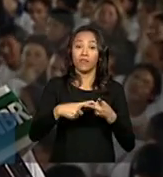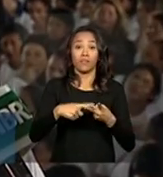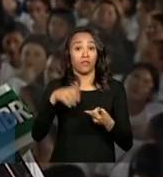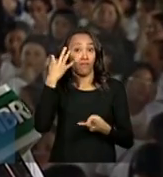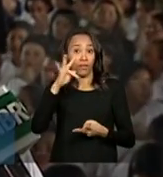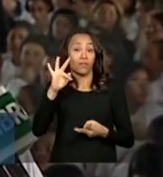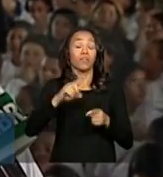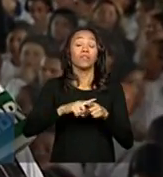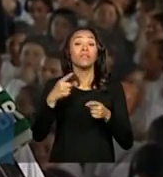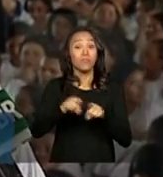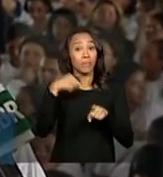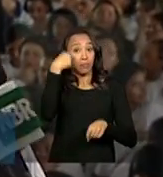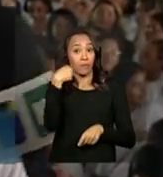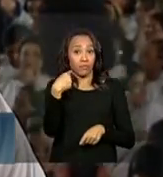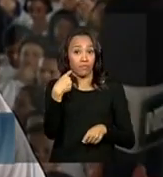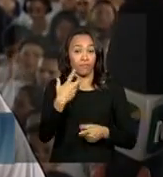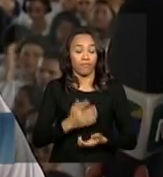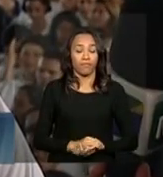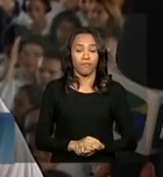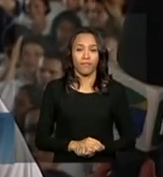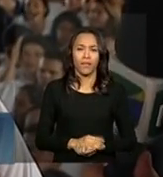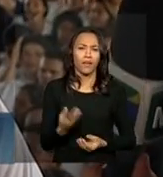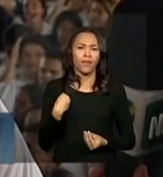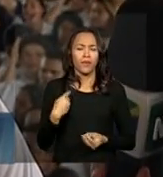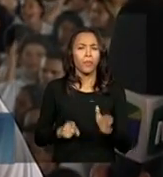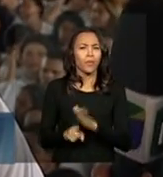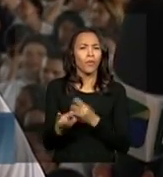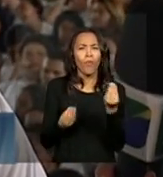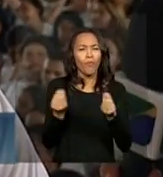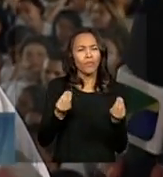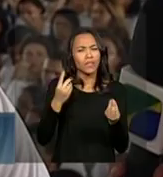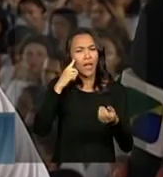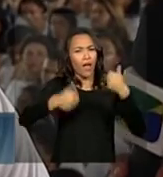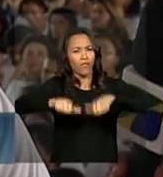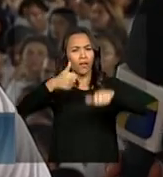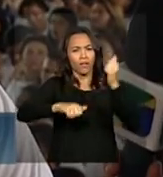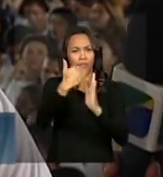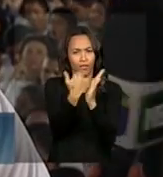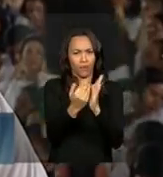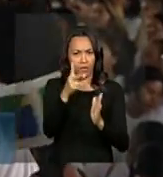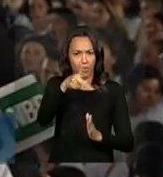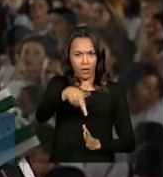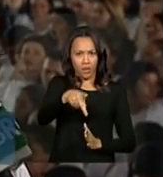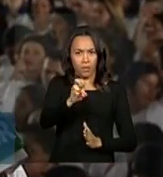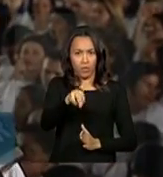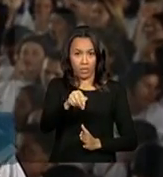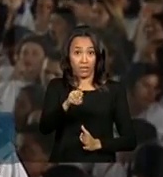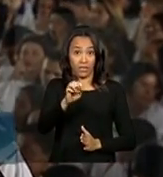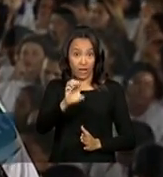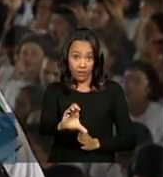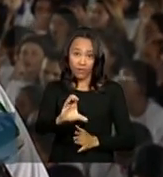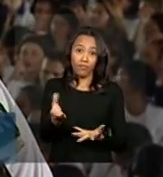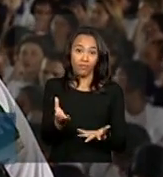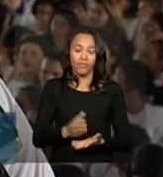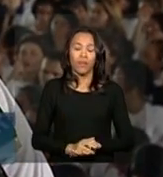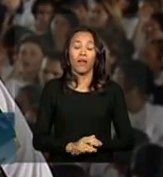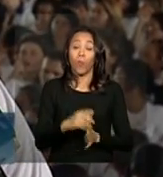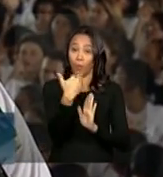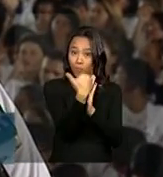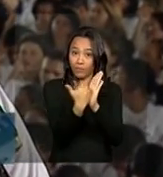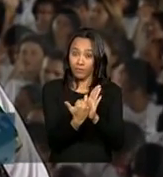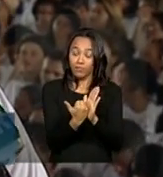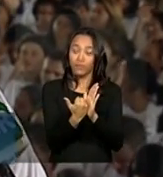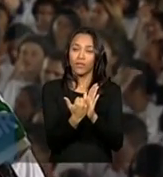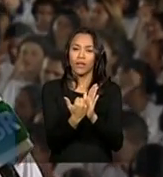atender melhor os turistas. E como que você analisa o Pronatec? O que ele lhe permitiu? O Pronatec, ele